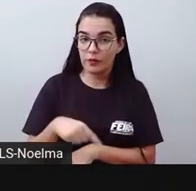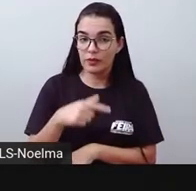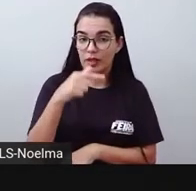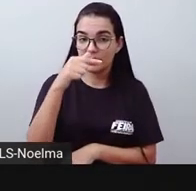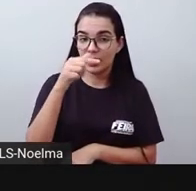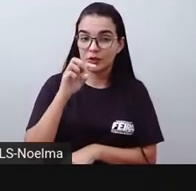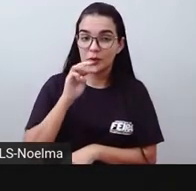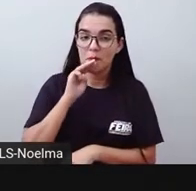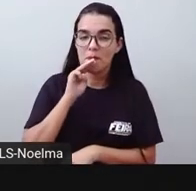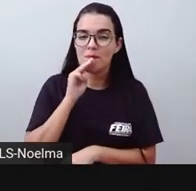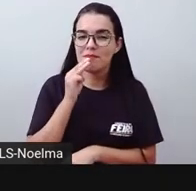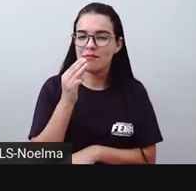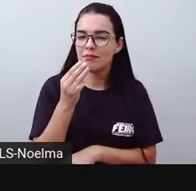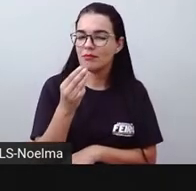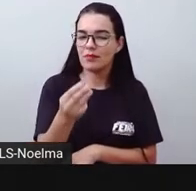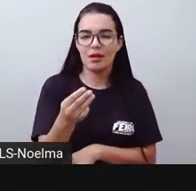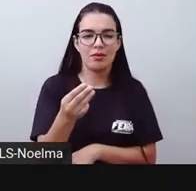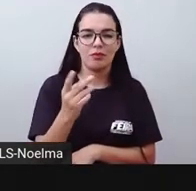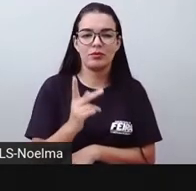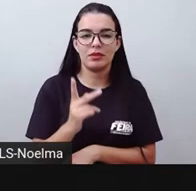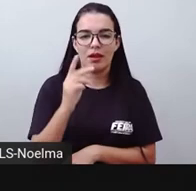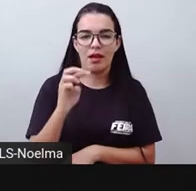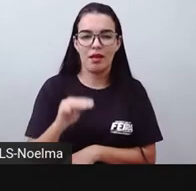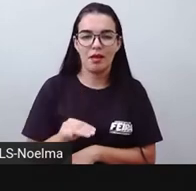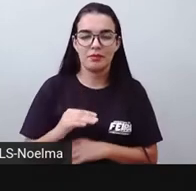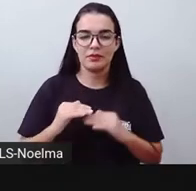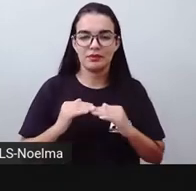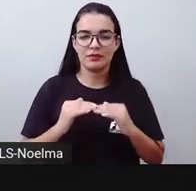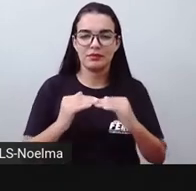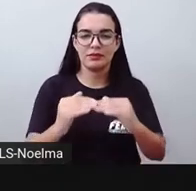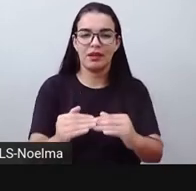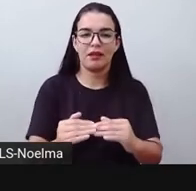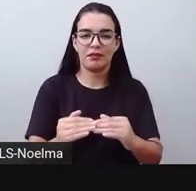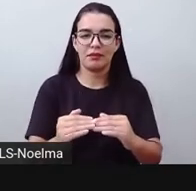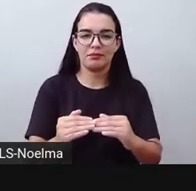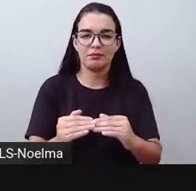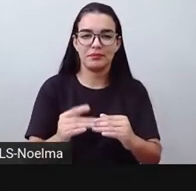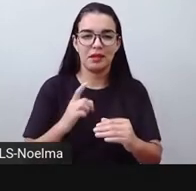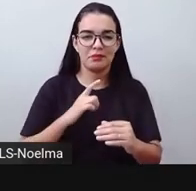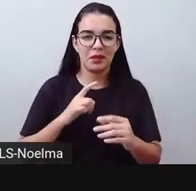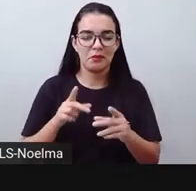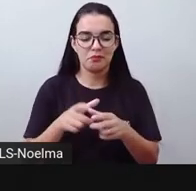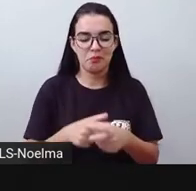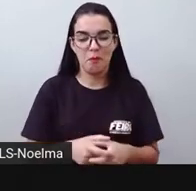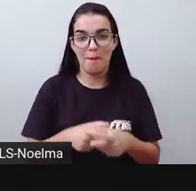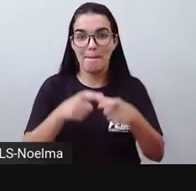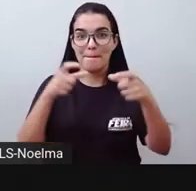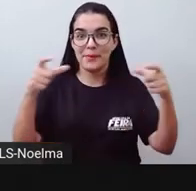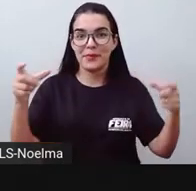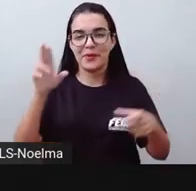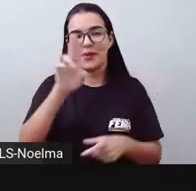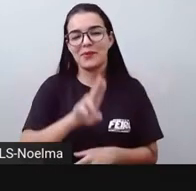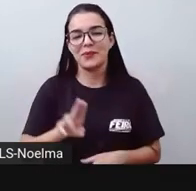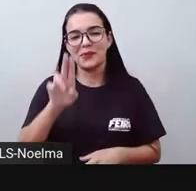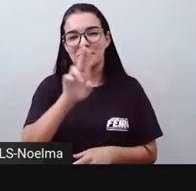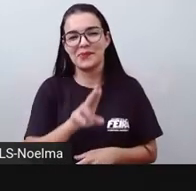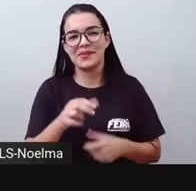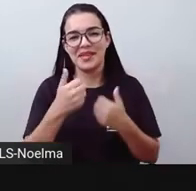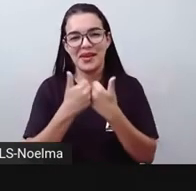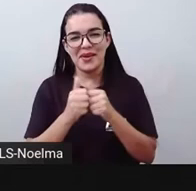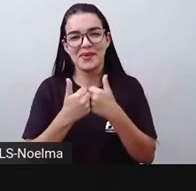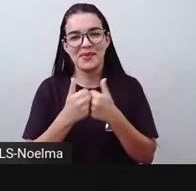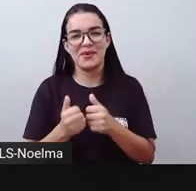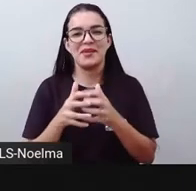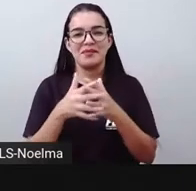estradas, o que amplia a utilização desse transporte. Então, existe um destaque de estradas muito maior